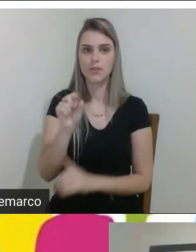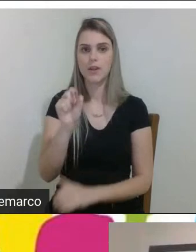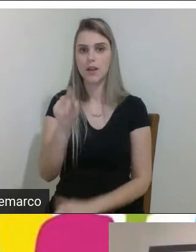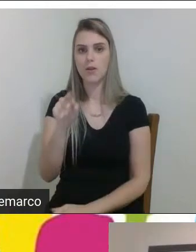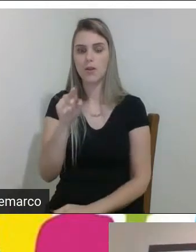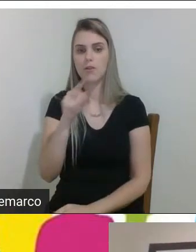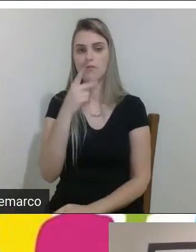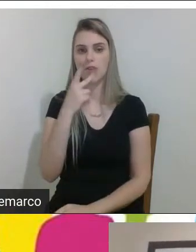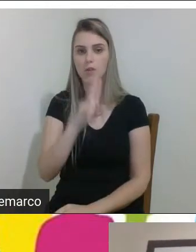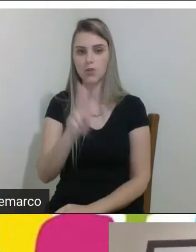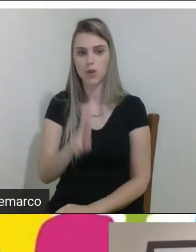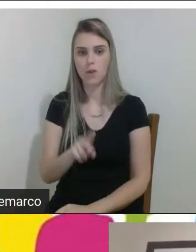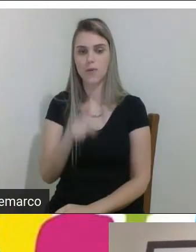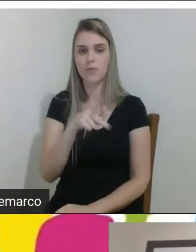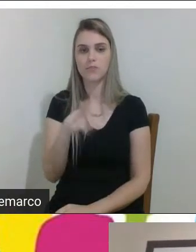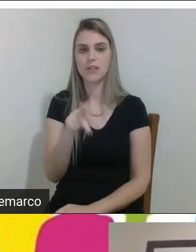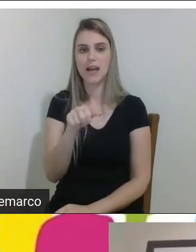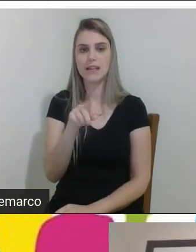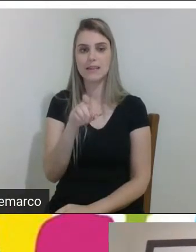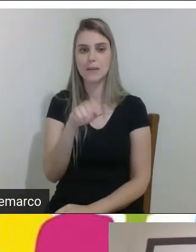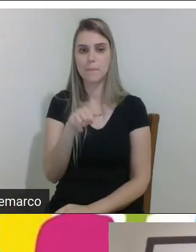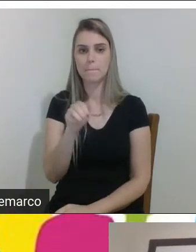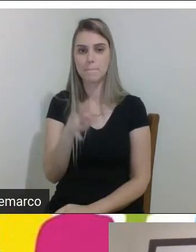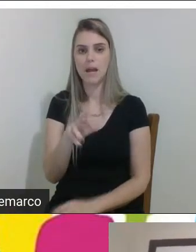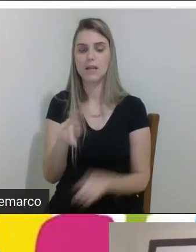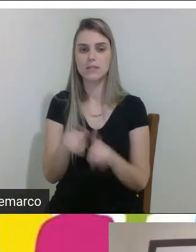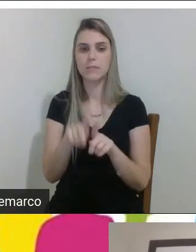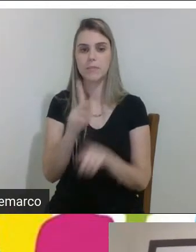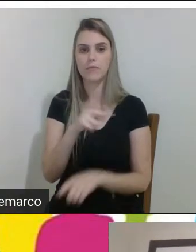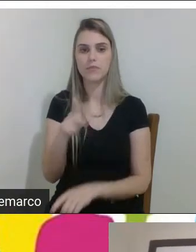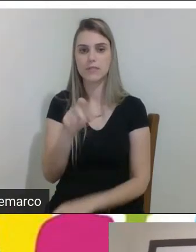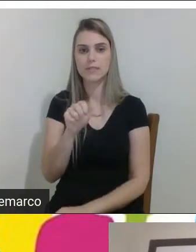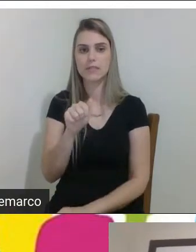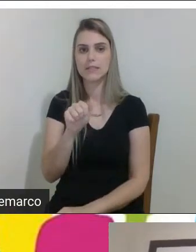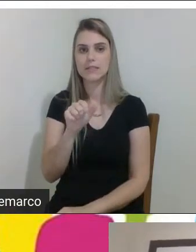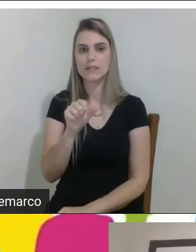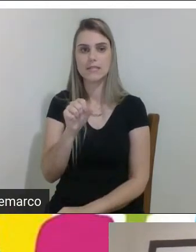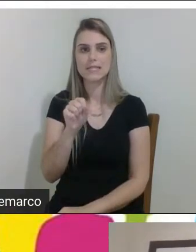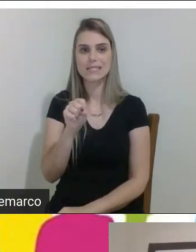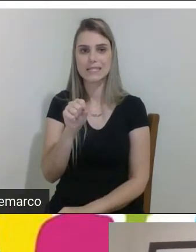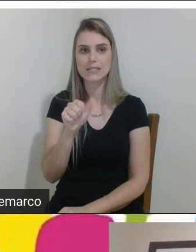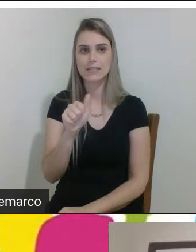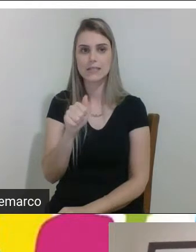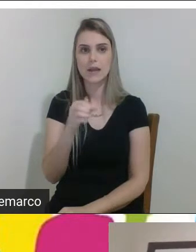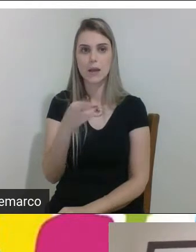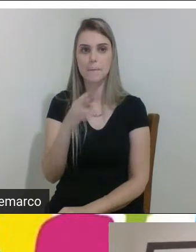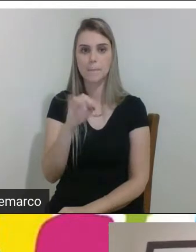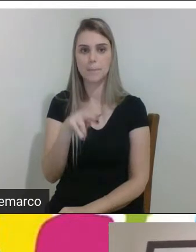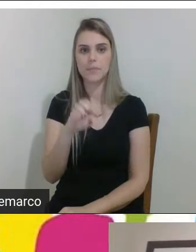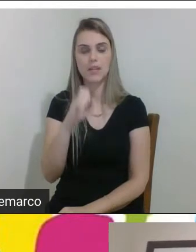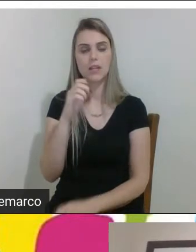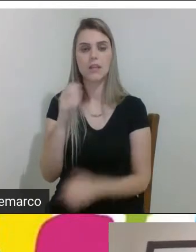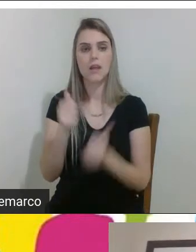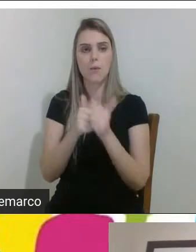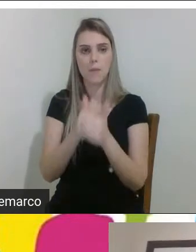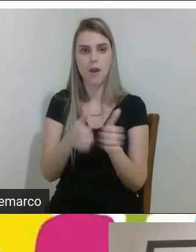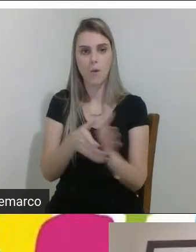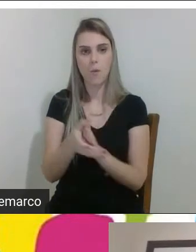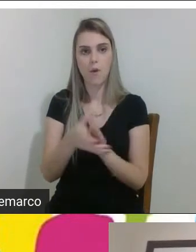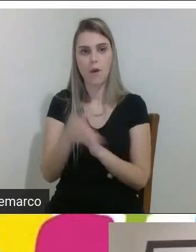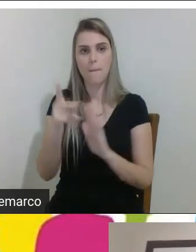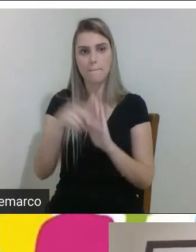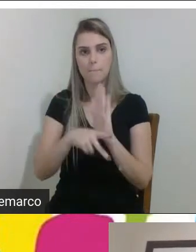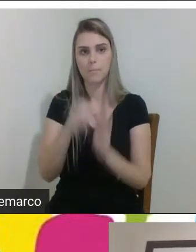Ademar e a professora Sabrina que também acompanharam muito bem o projeto então nós